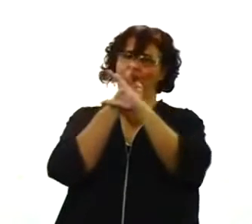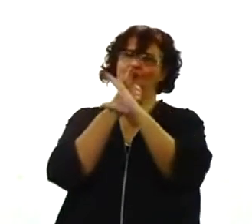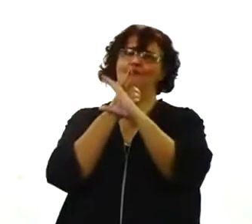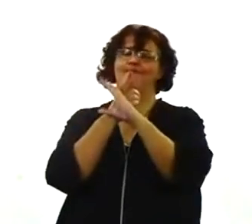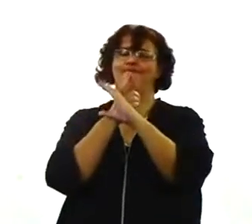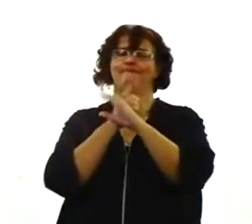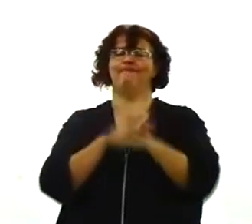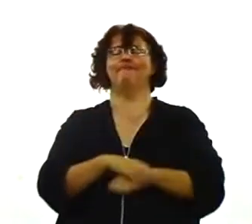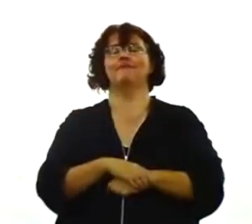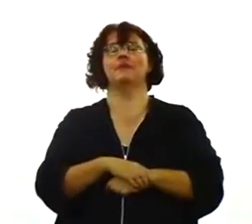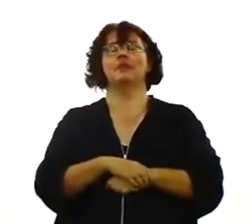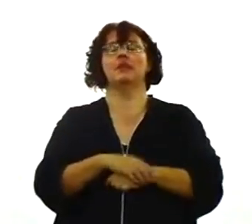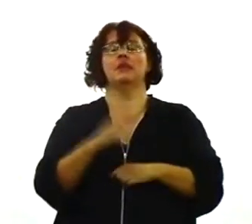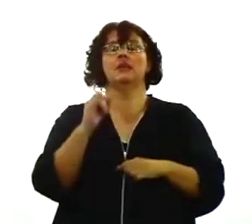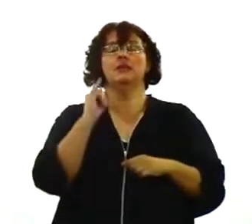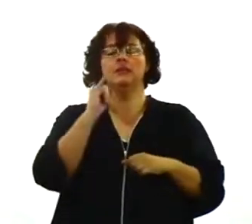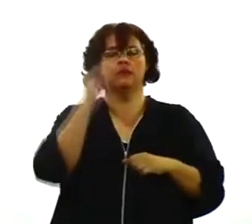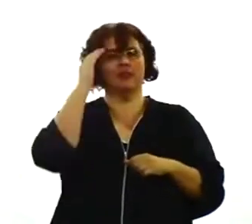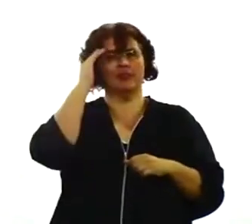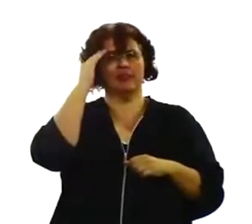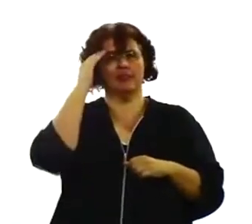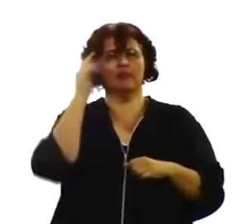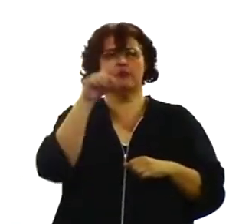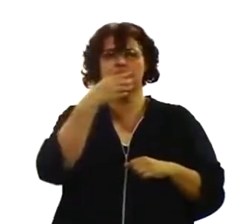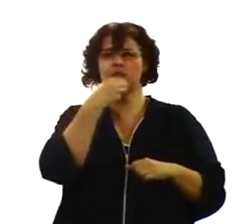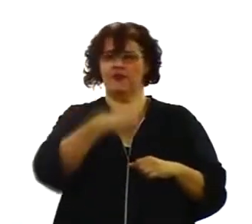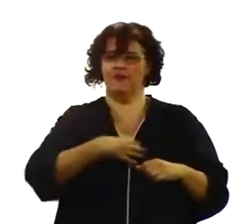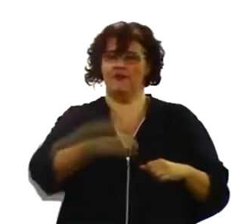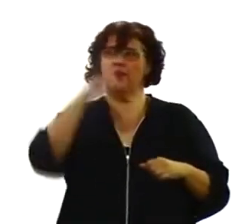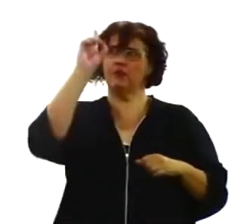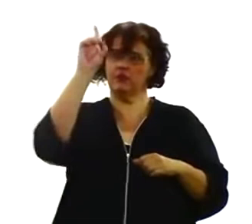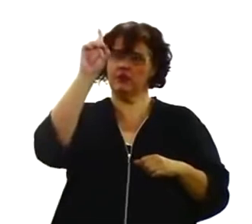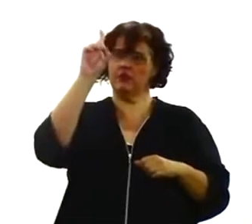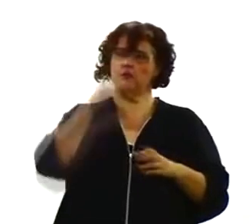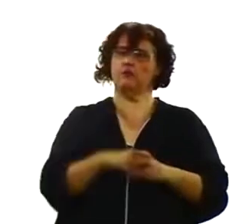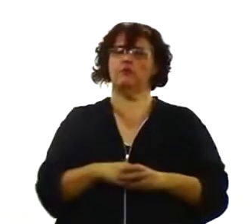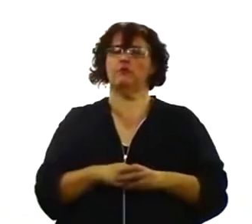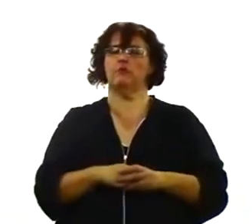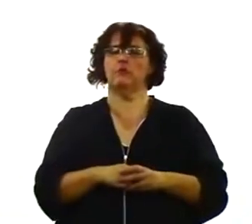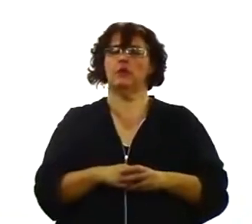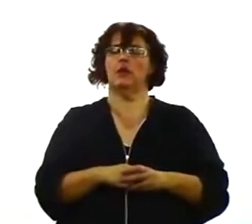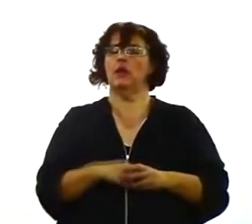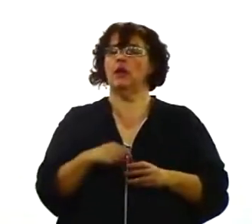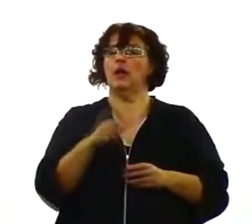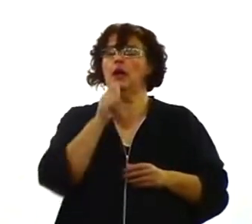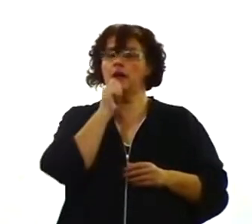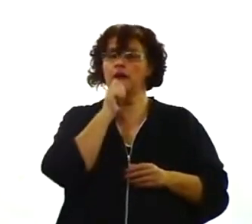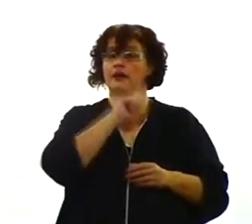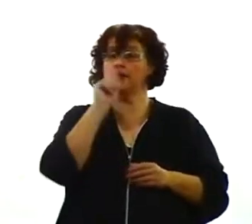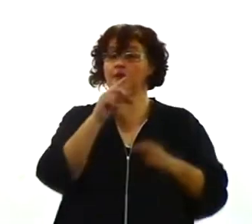você entender que você é um filho de Deus, ainda não confessou ao Senhor,